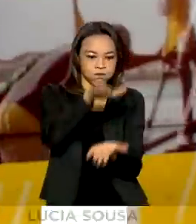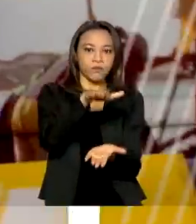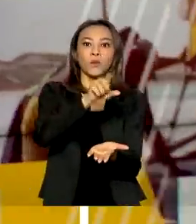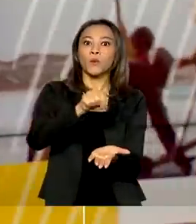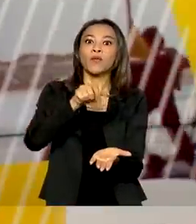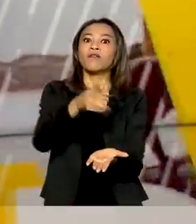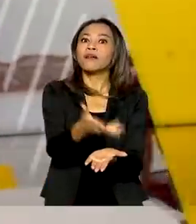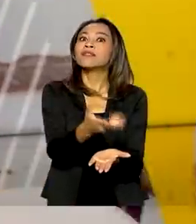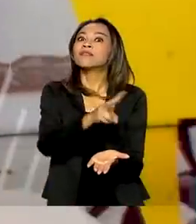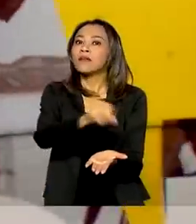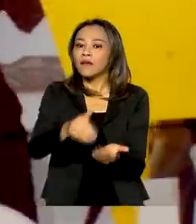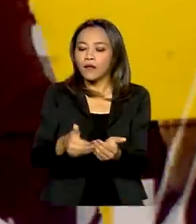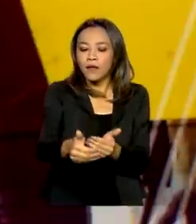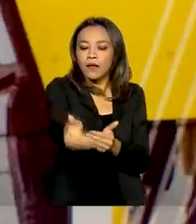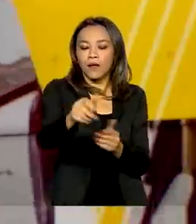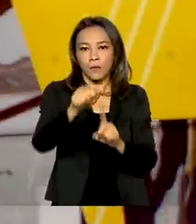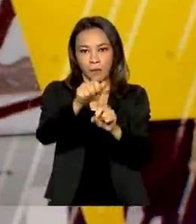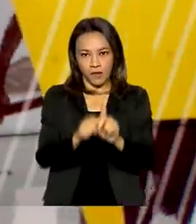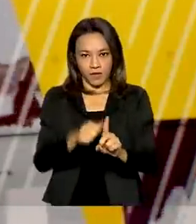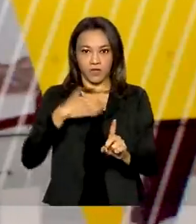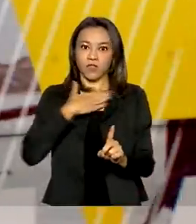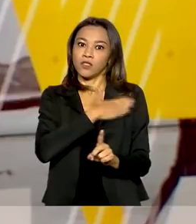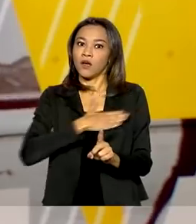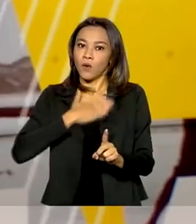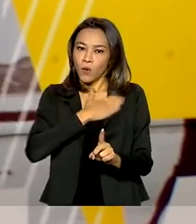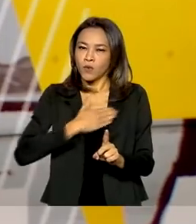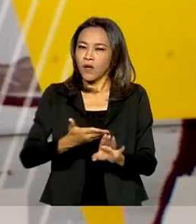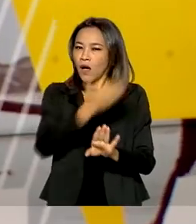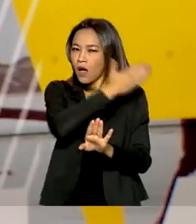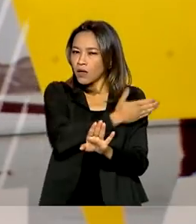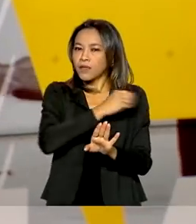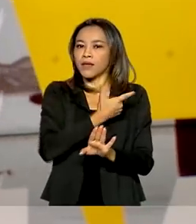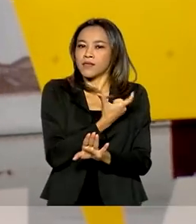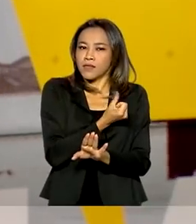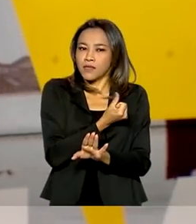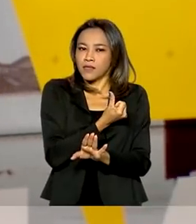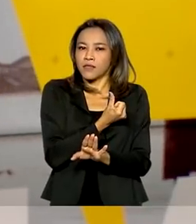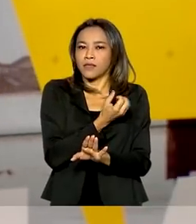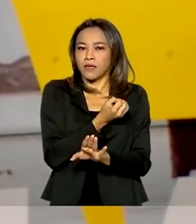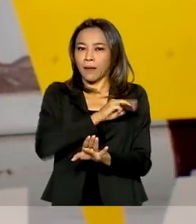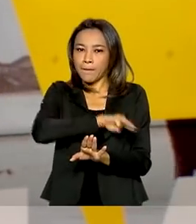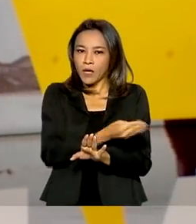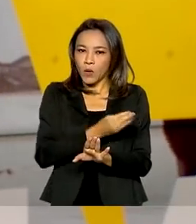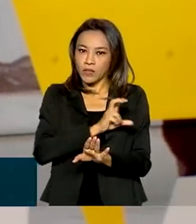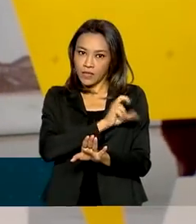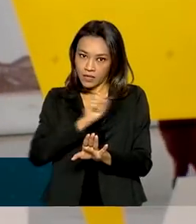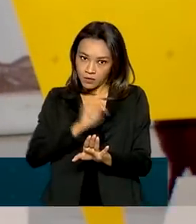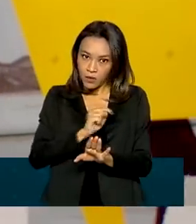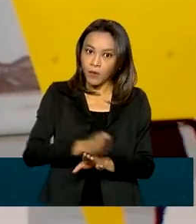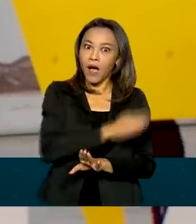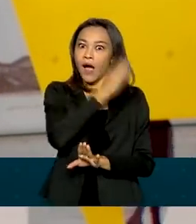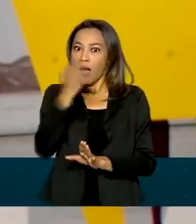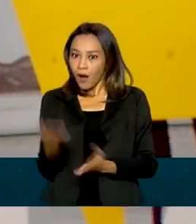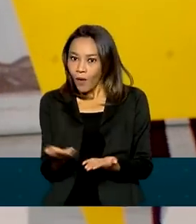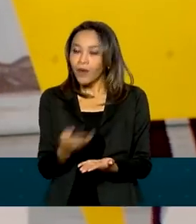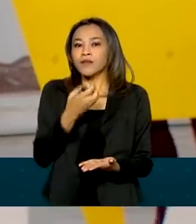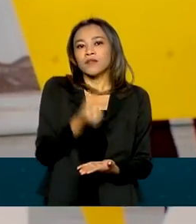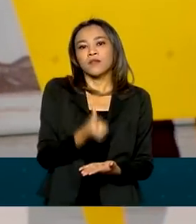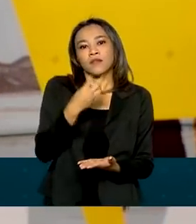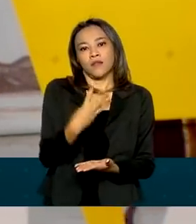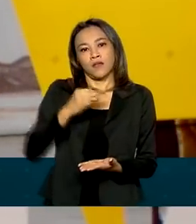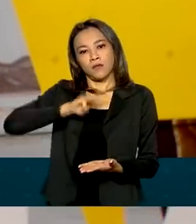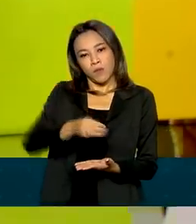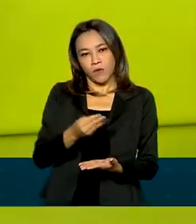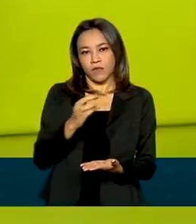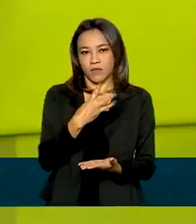laboratórios em agosto. A estimativa era de 60 milhões e meio de doses e passou para 63 milhões e